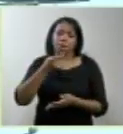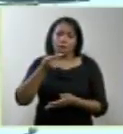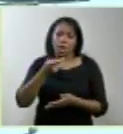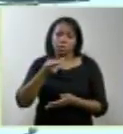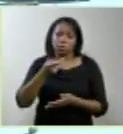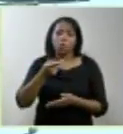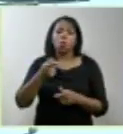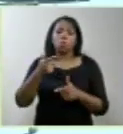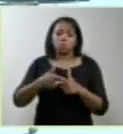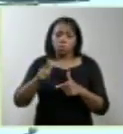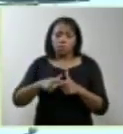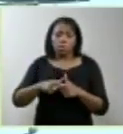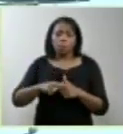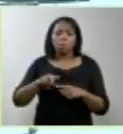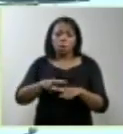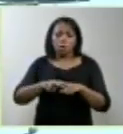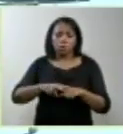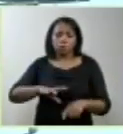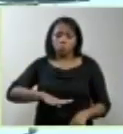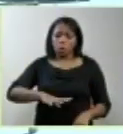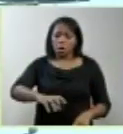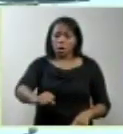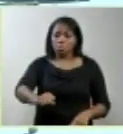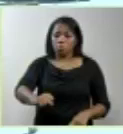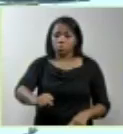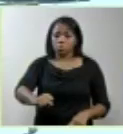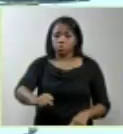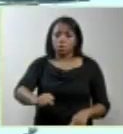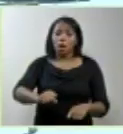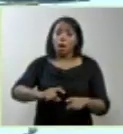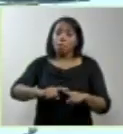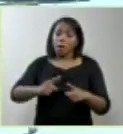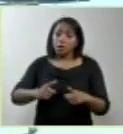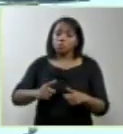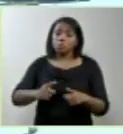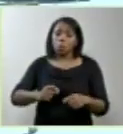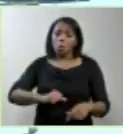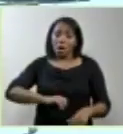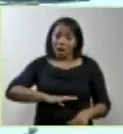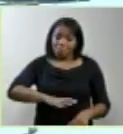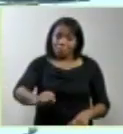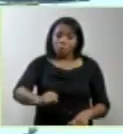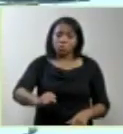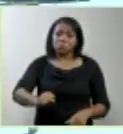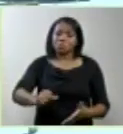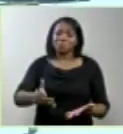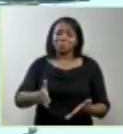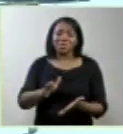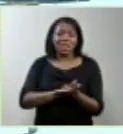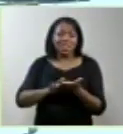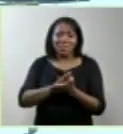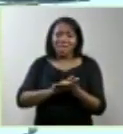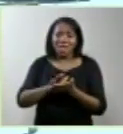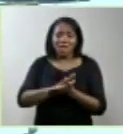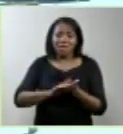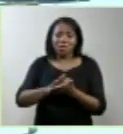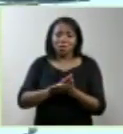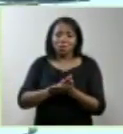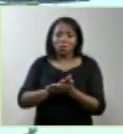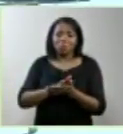aqui sobre a questão do aborto. E não tem dúvida que o aborto de um anencefalo, porque ele não tem uma expectativa de vida,